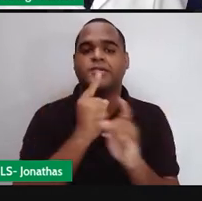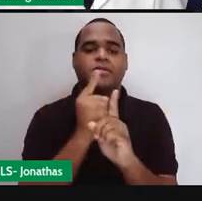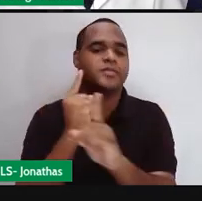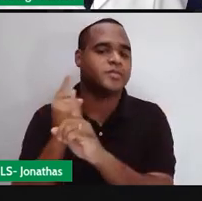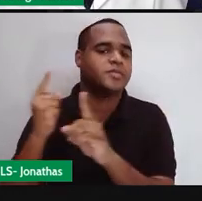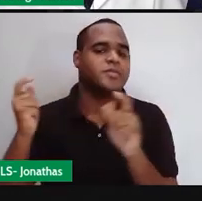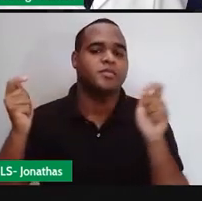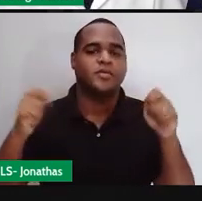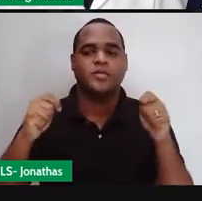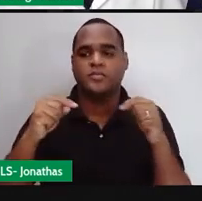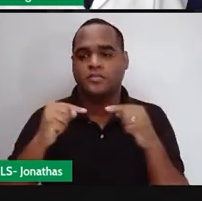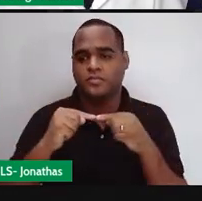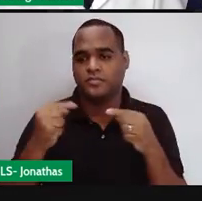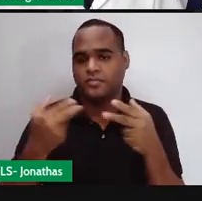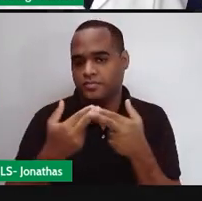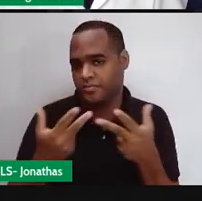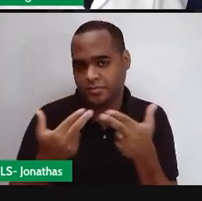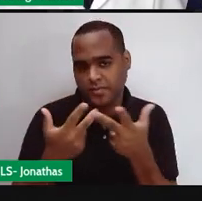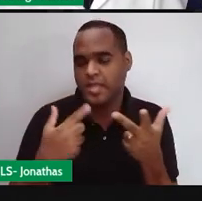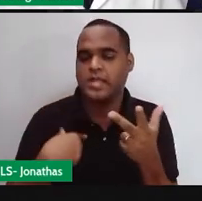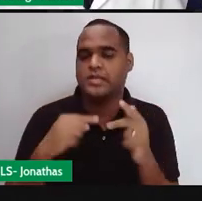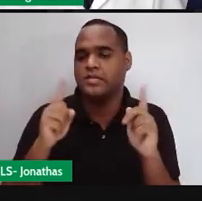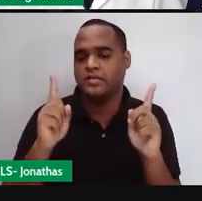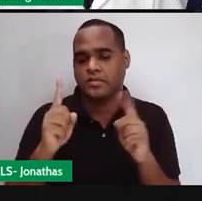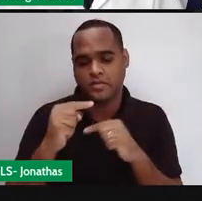em grau. Olha só.